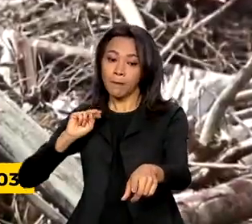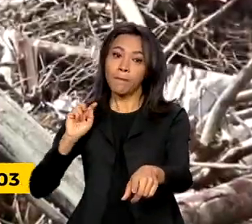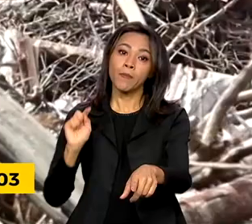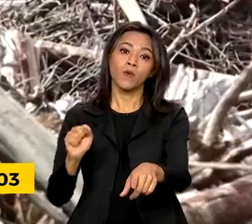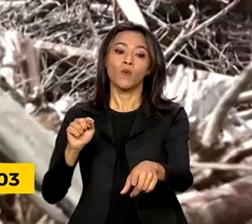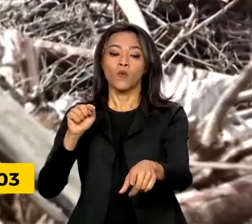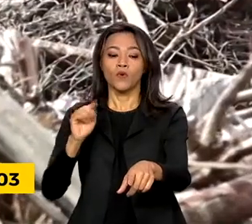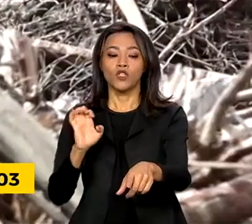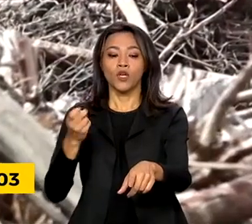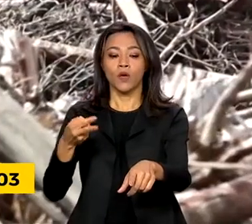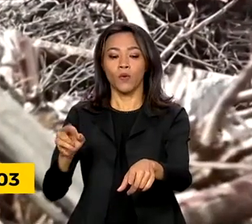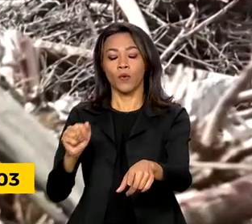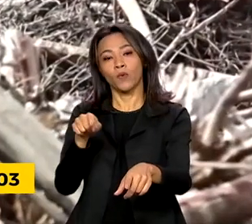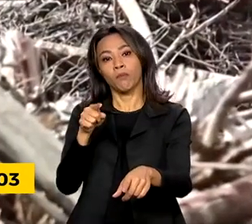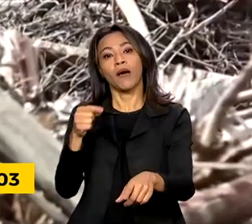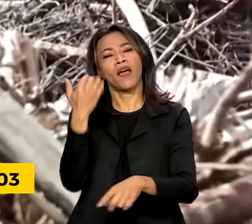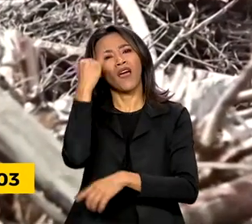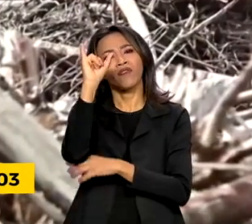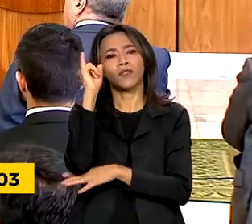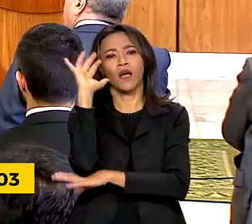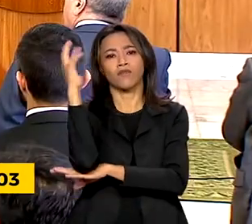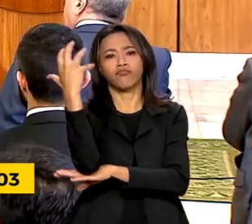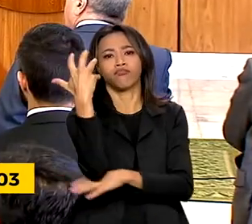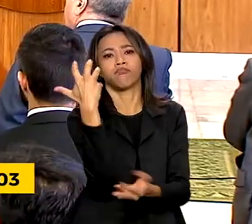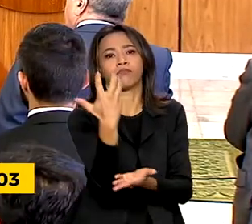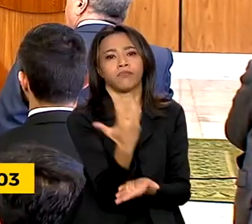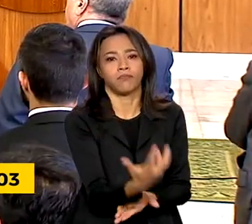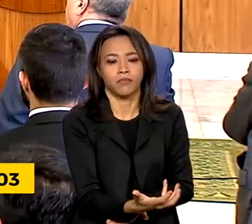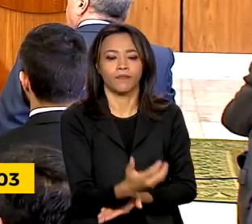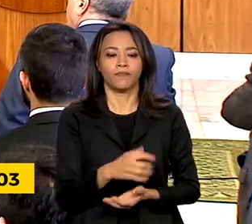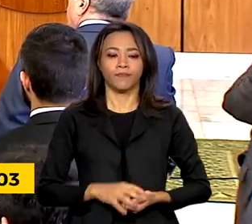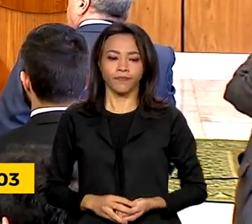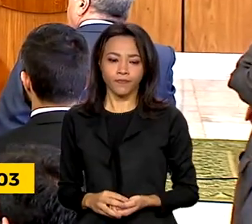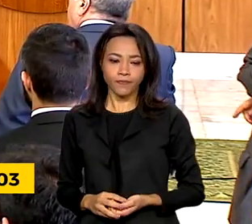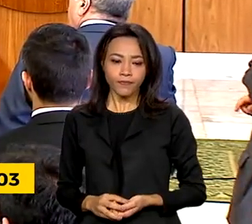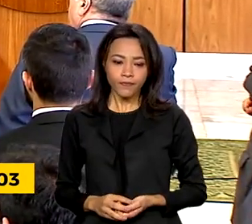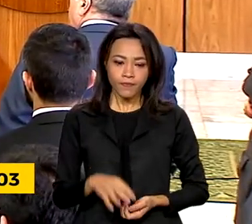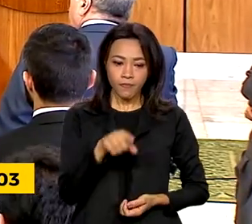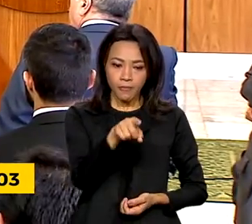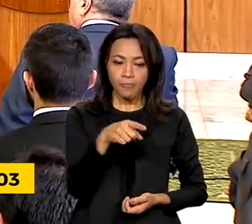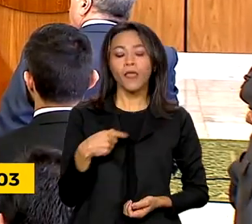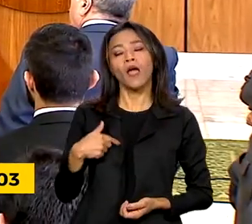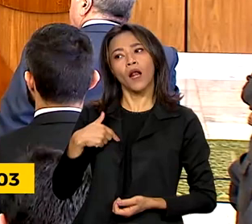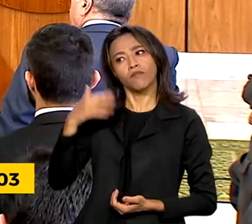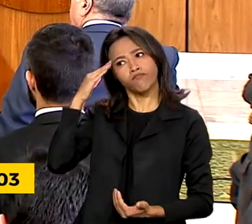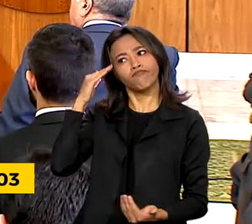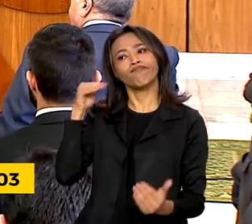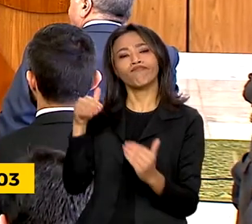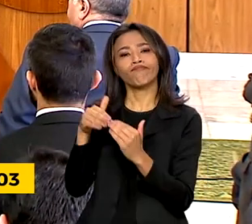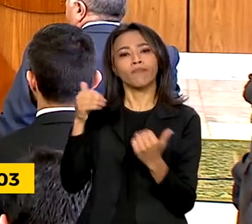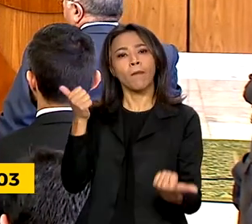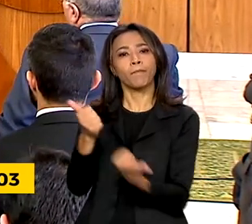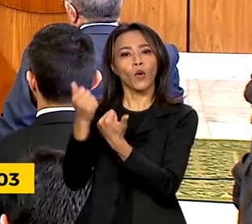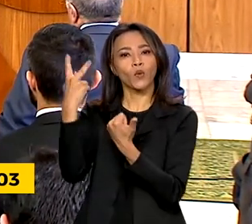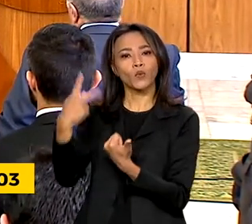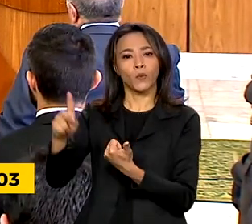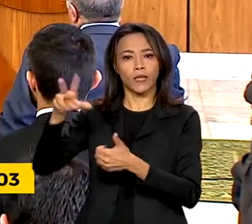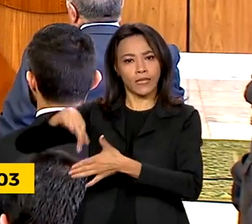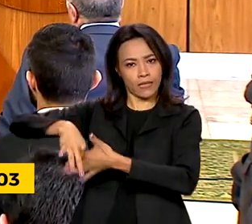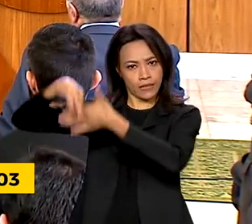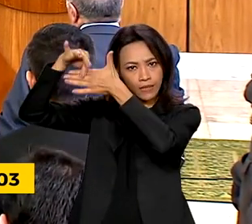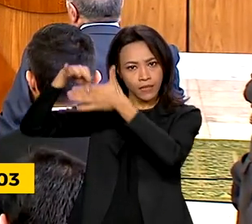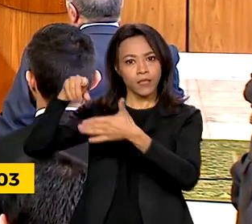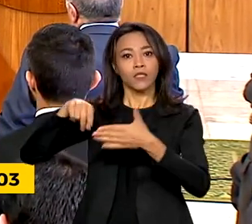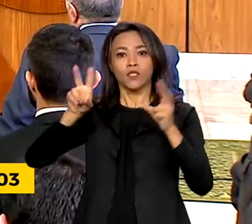ao desmatamento e de uso sustentável da terra. A União acolhe favoravelmente a sua liderança com relação a